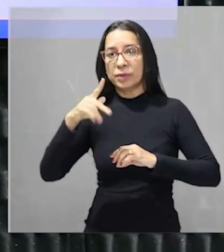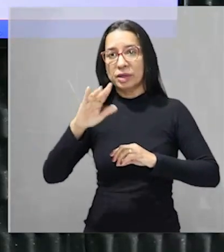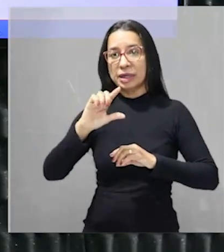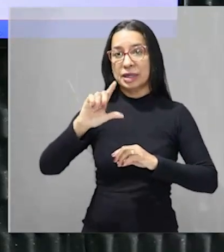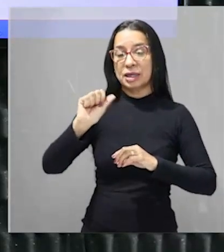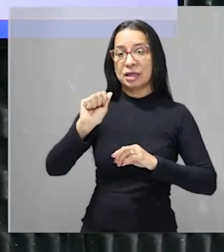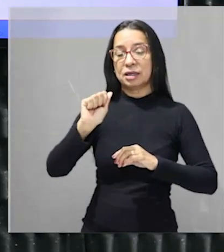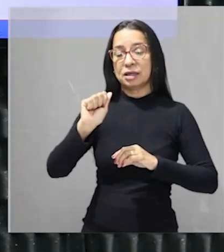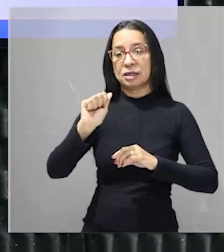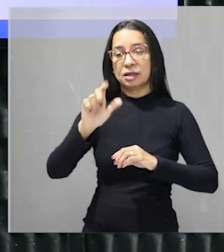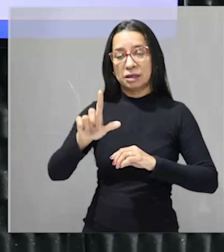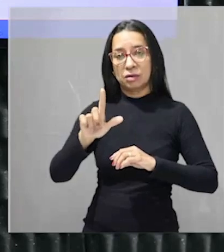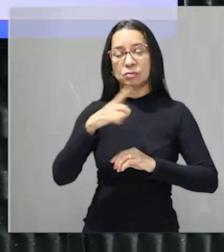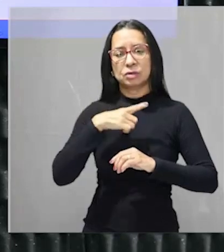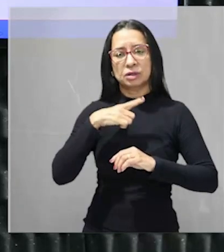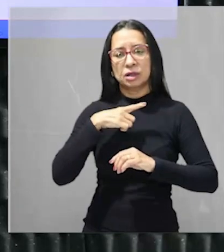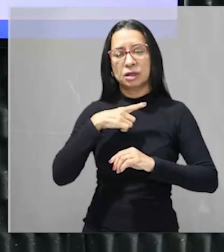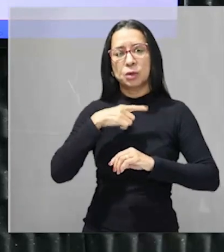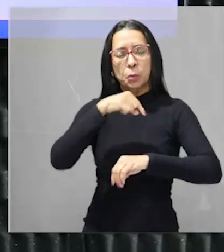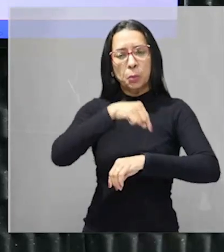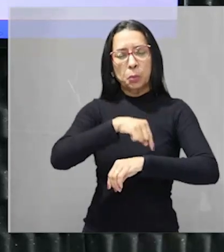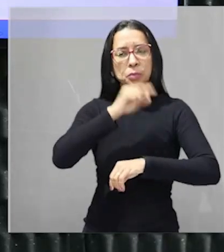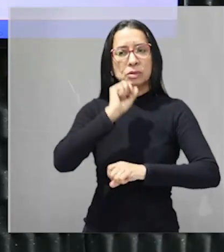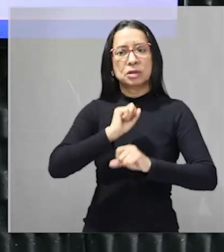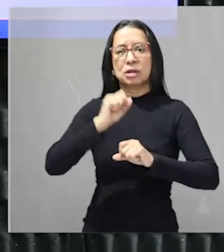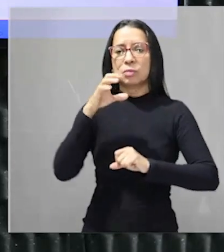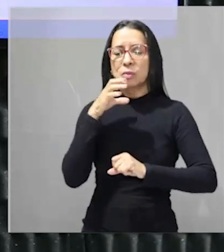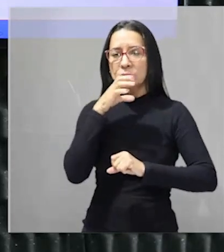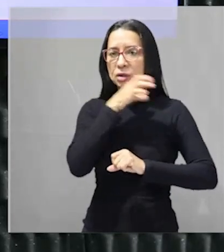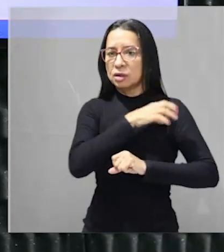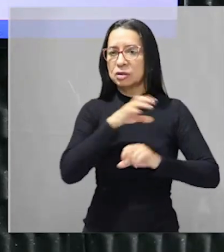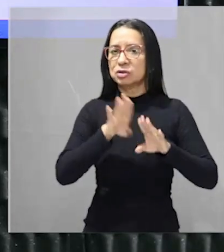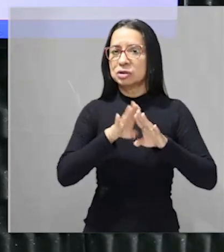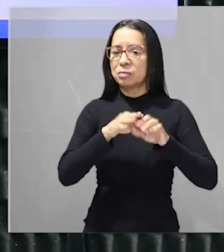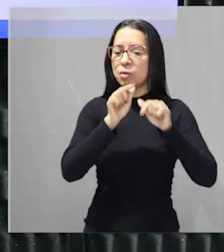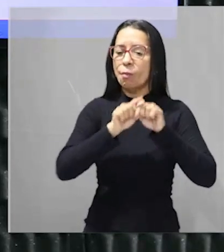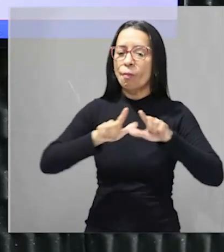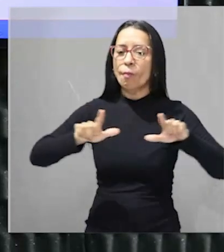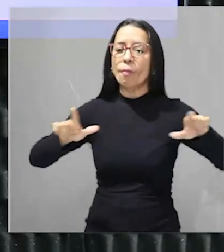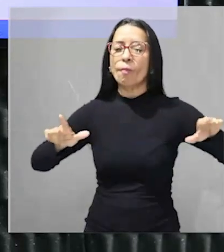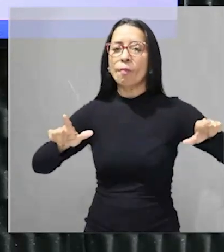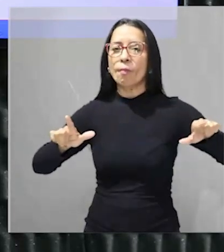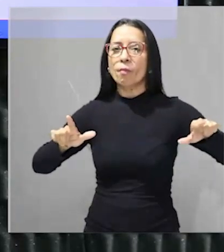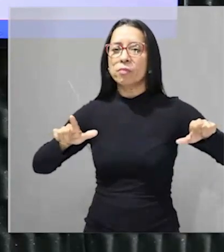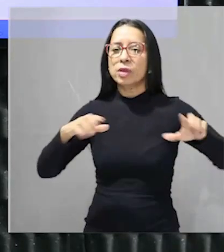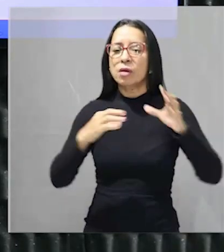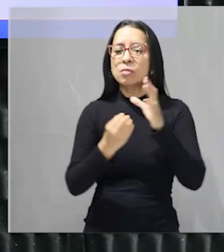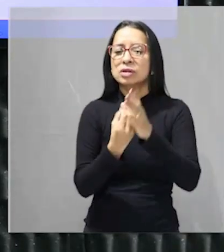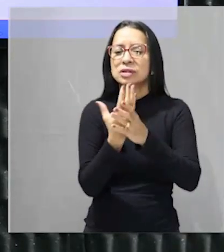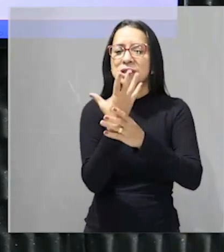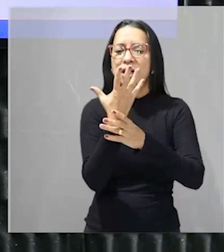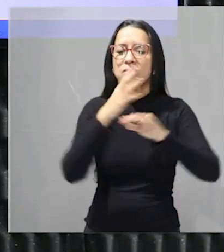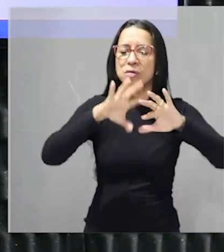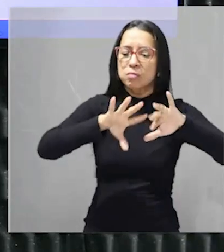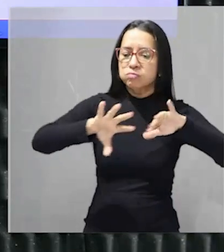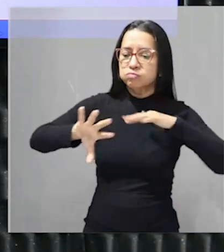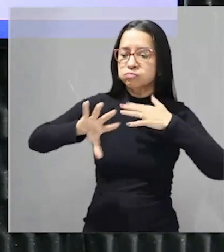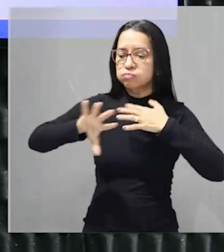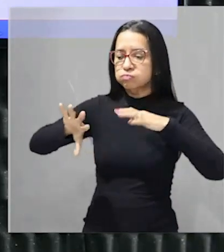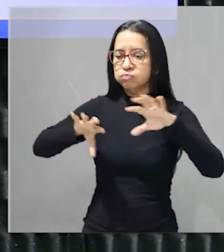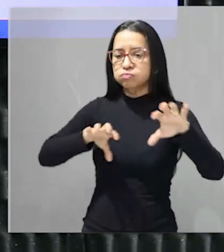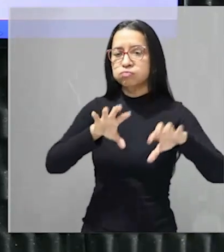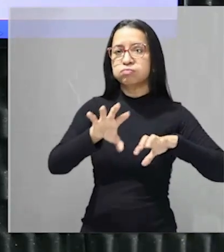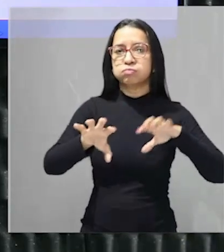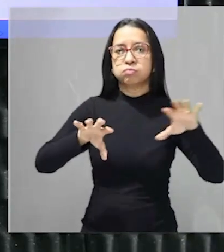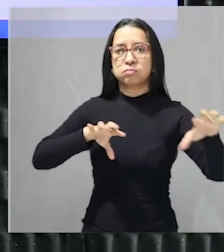quente mais um período úmido e um período mais seco mas também nós vamos ter uma vegetação mais rala mais espaçada principalmente quando a